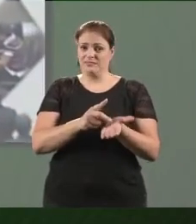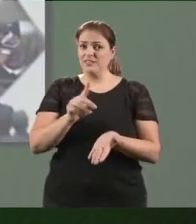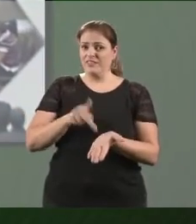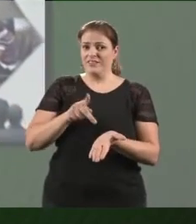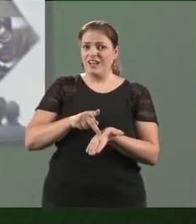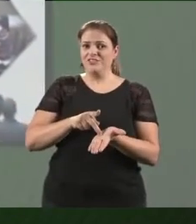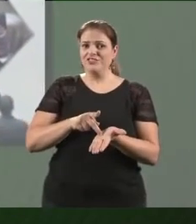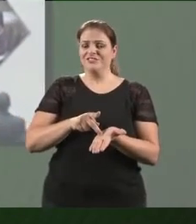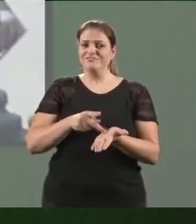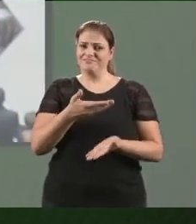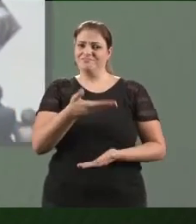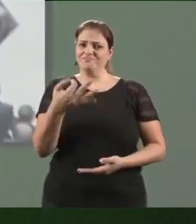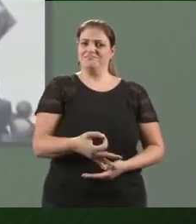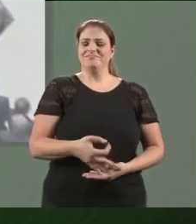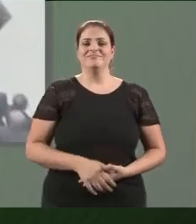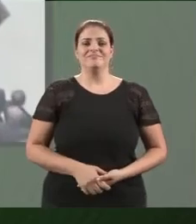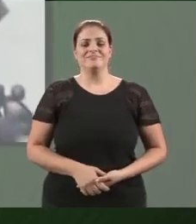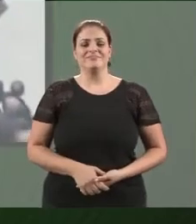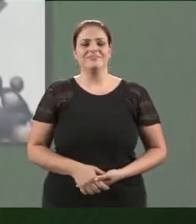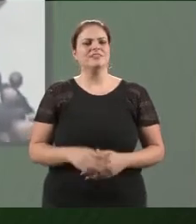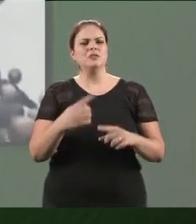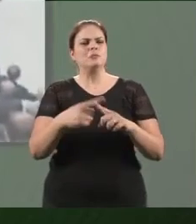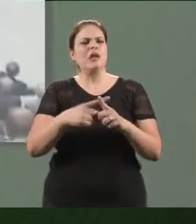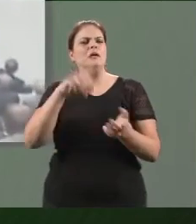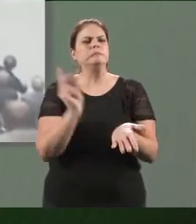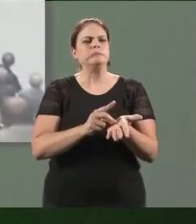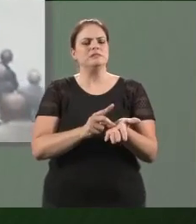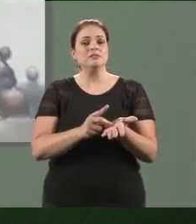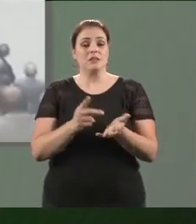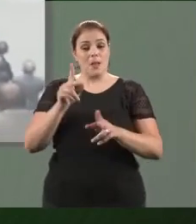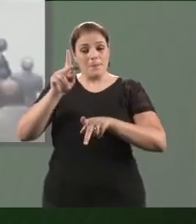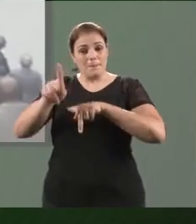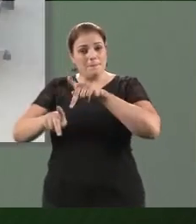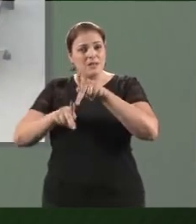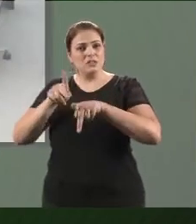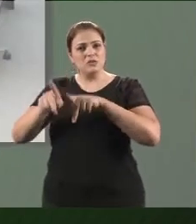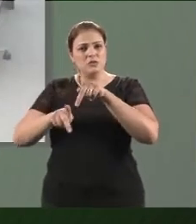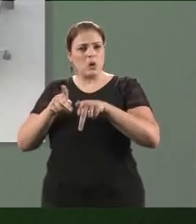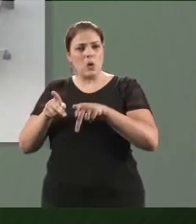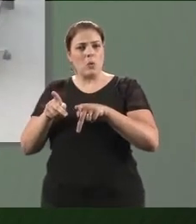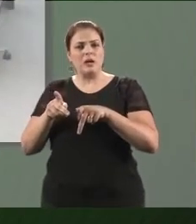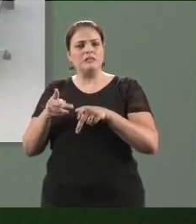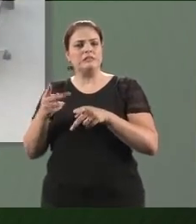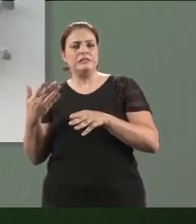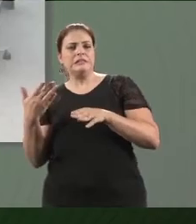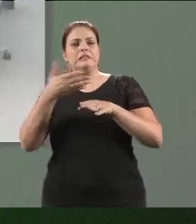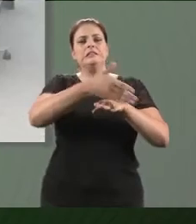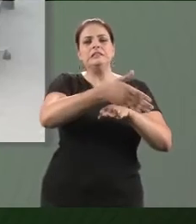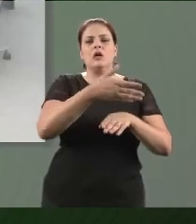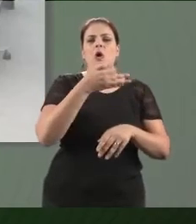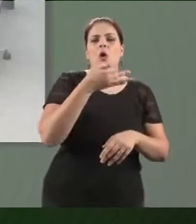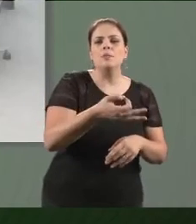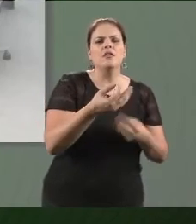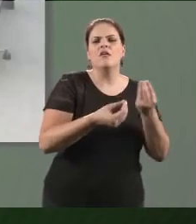que tenham validade. Essa legitimidade vem do fato de que as pessoas que participam das decisões, os deputados,